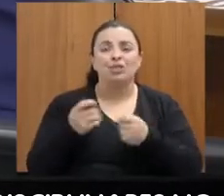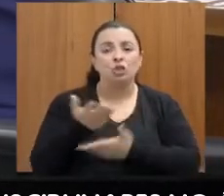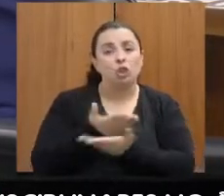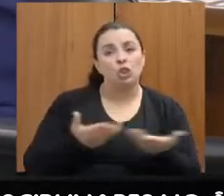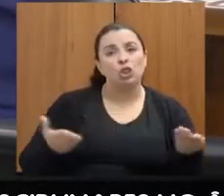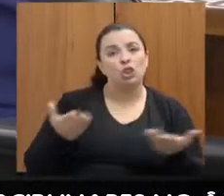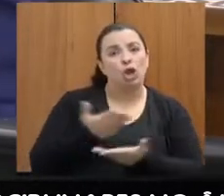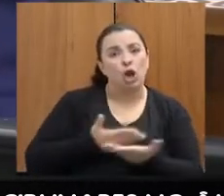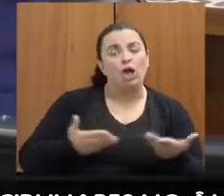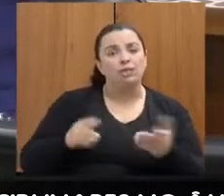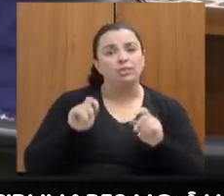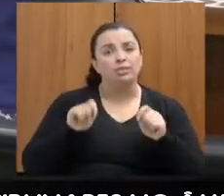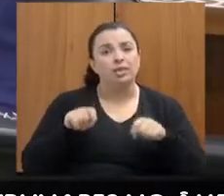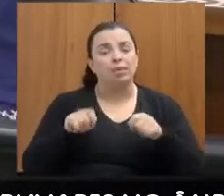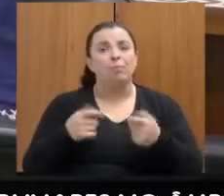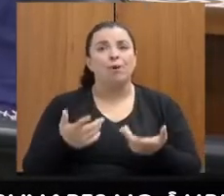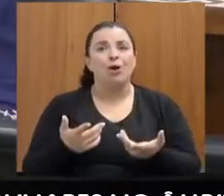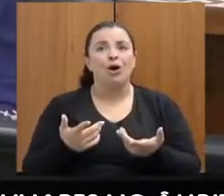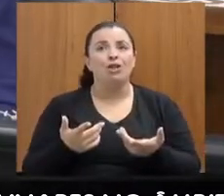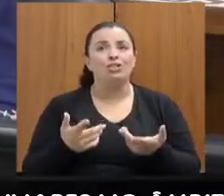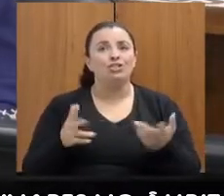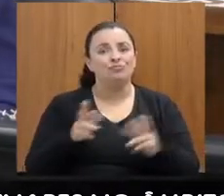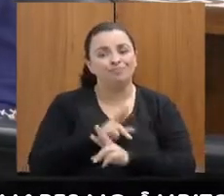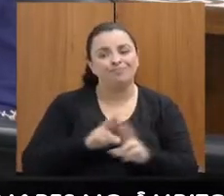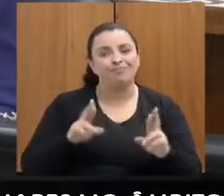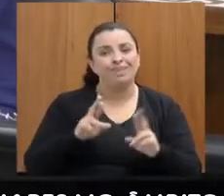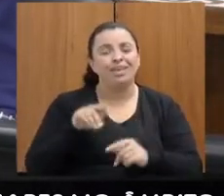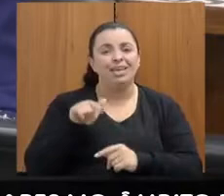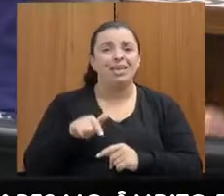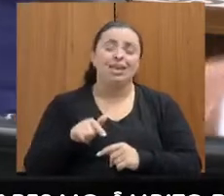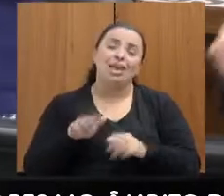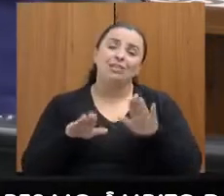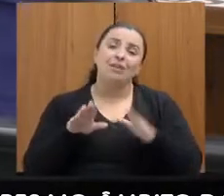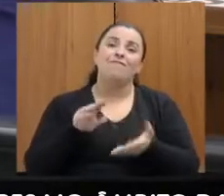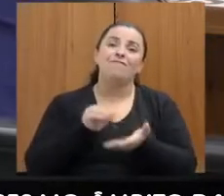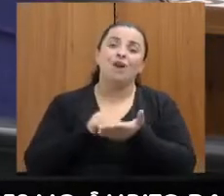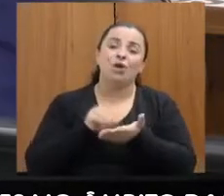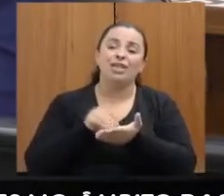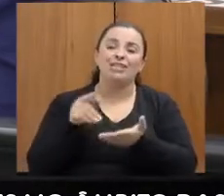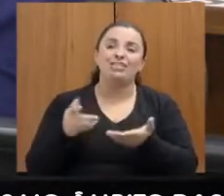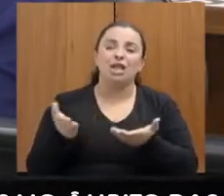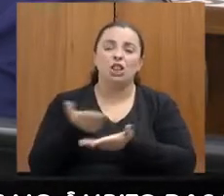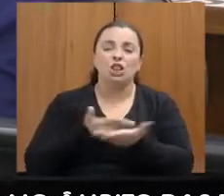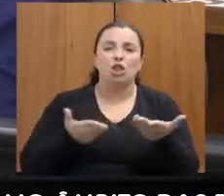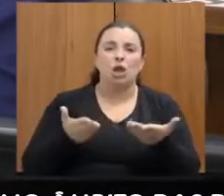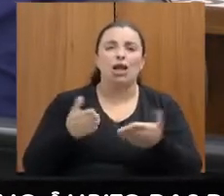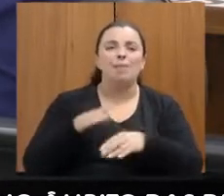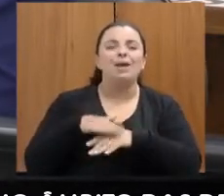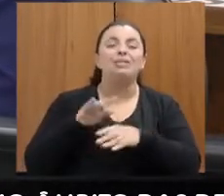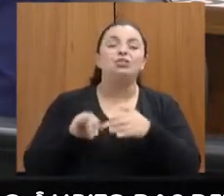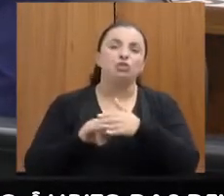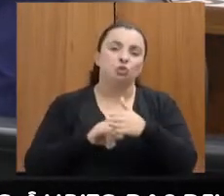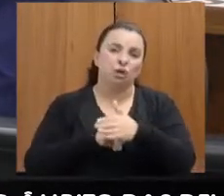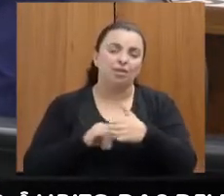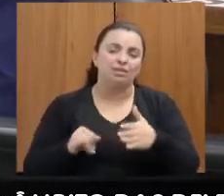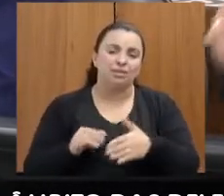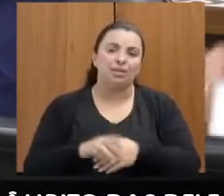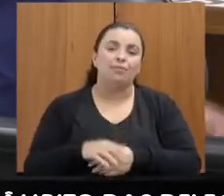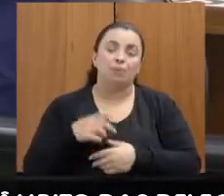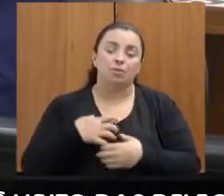consegui compreender também, falta um pouco desse espaço, né? Para essa troca de forma mais institucionalizada. Então, eu fico feliz também de poder